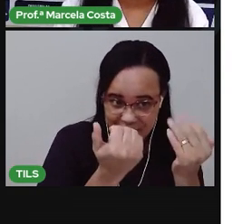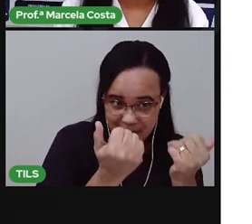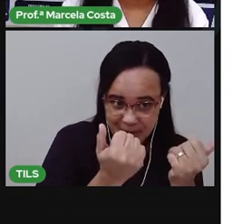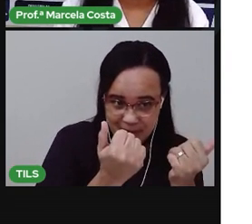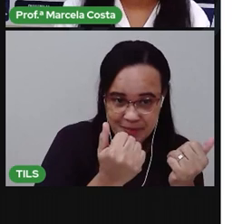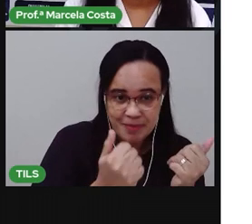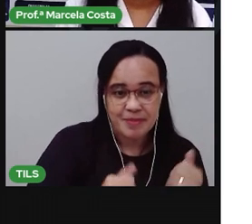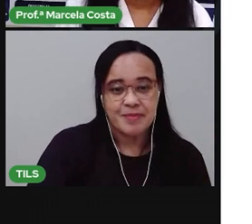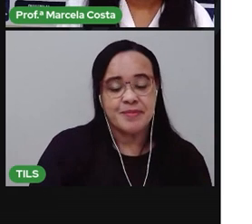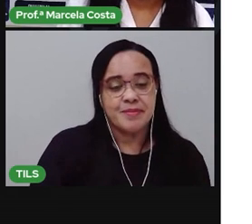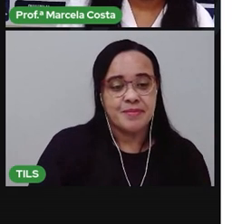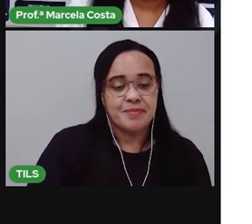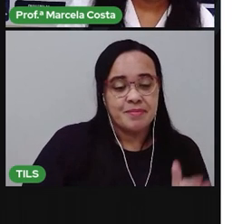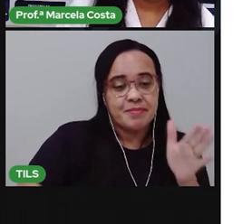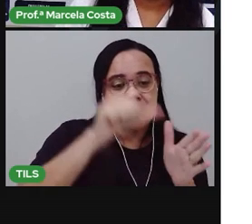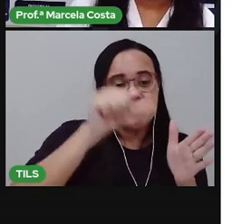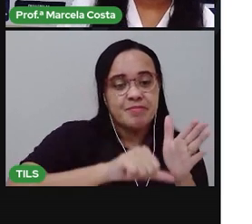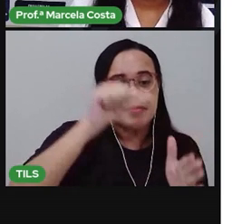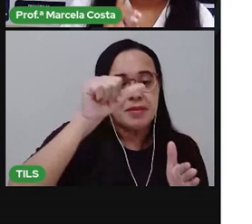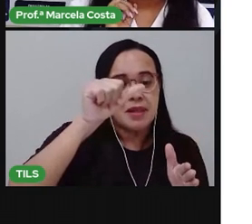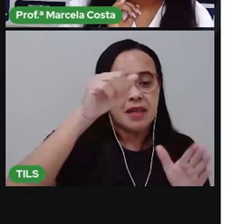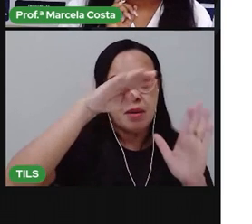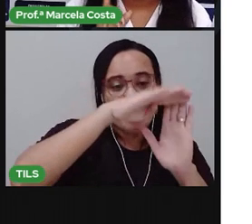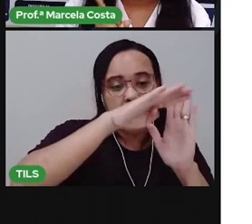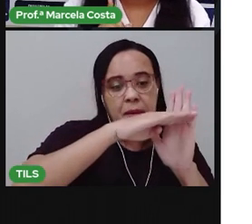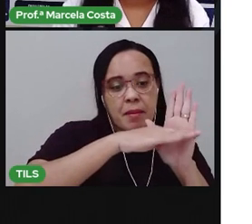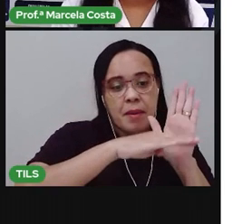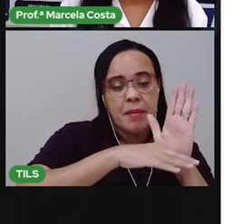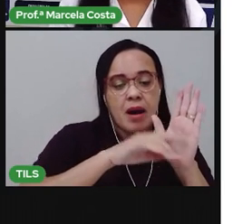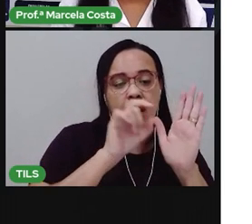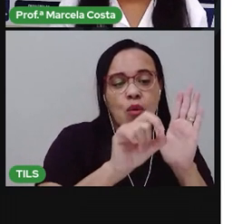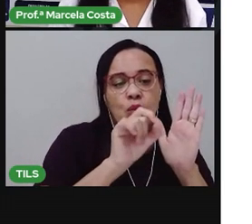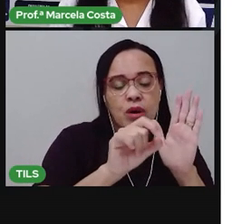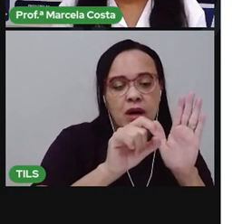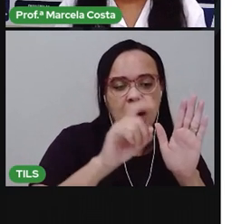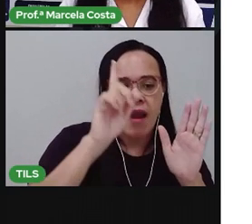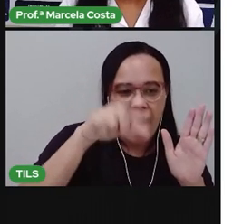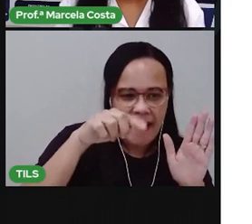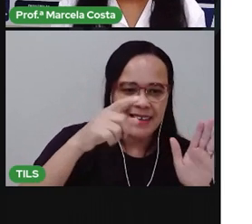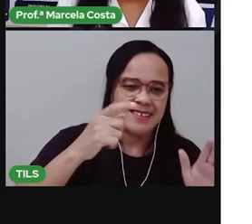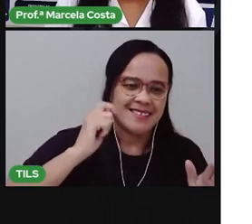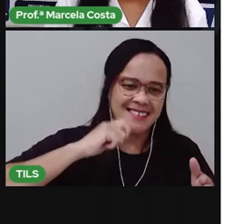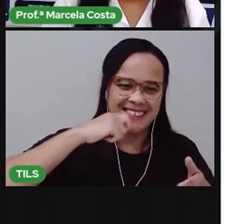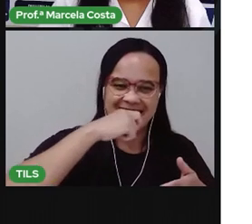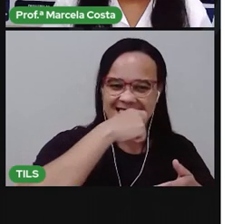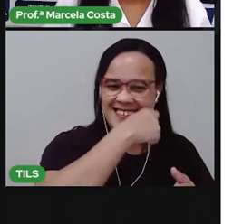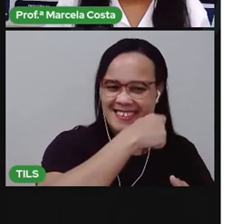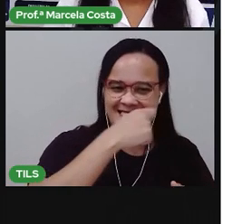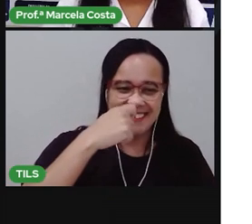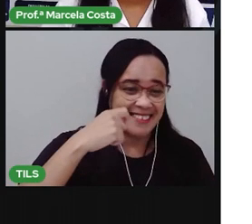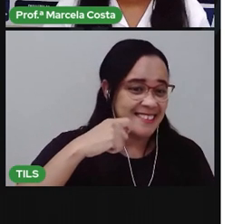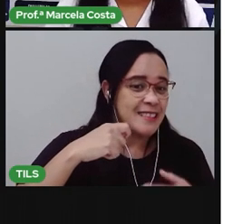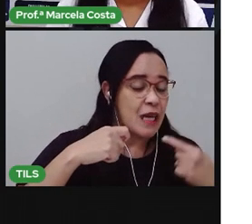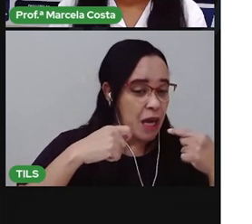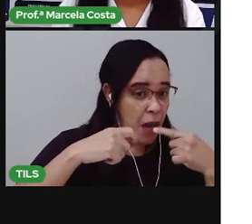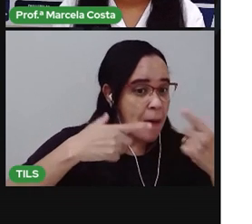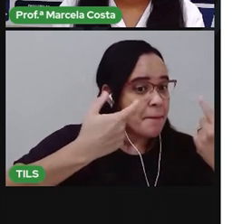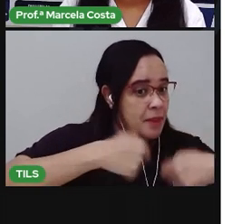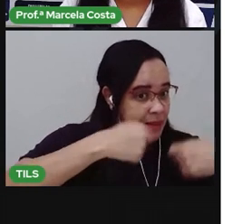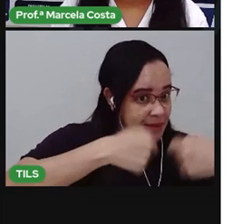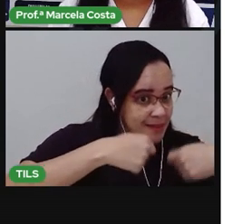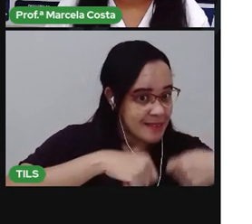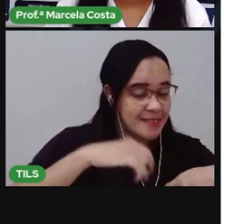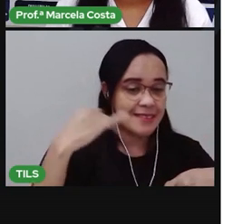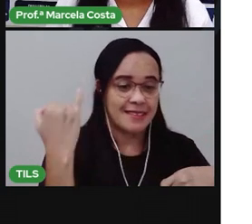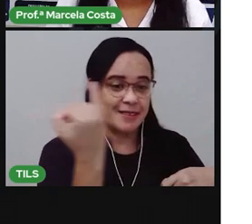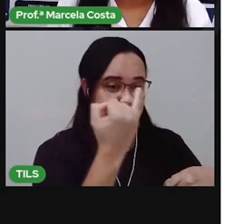Então, o item da nossa lista é escovar os dentes. Que é uma tarefa importante que a gente faz pelo